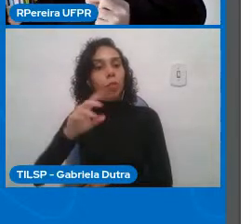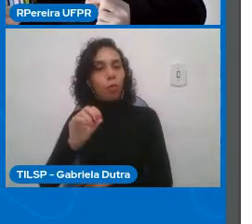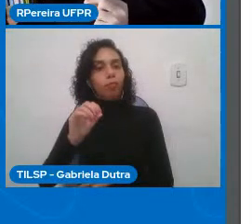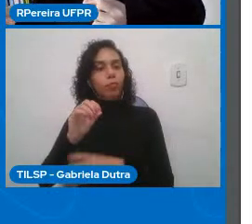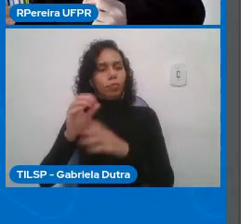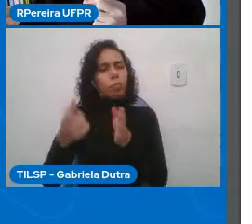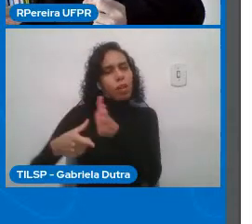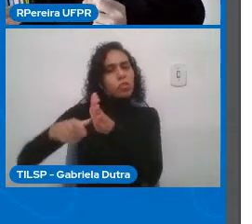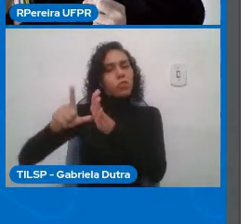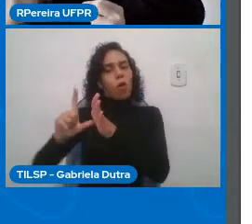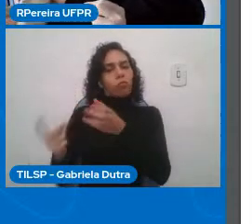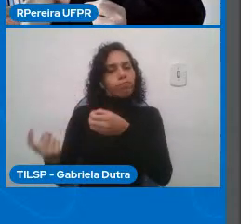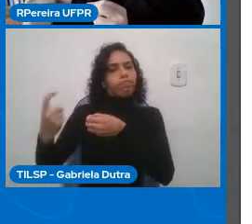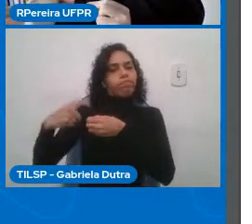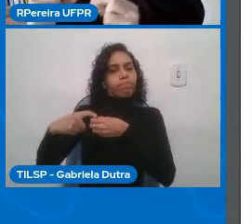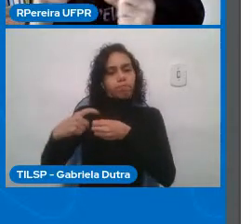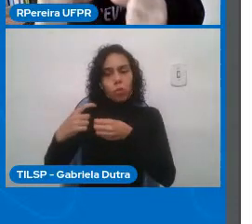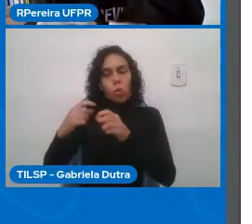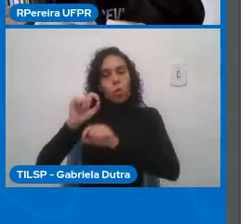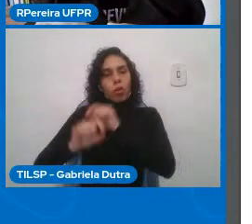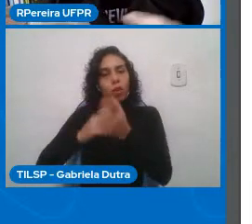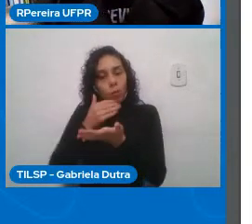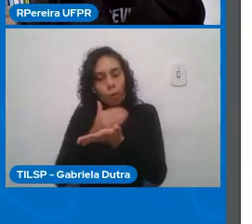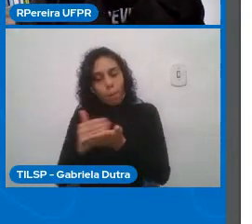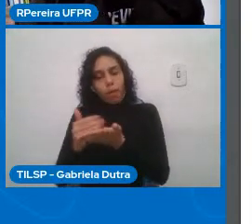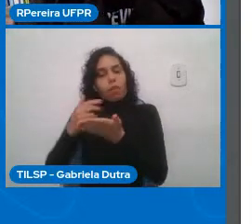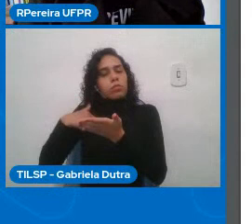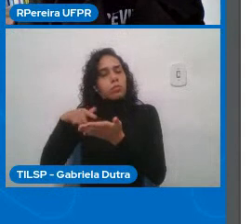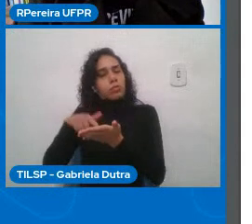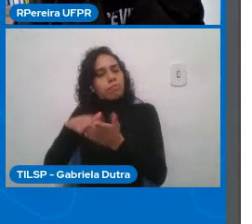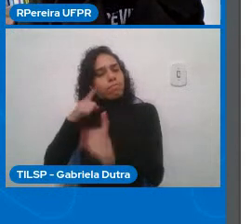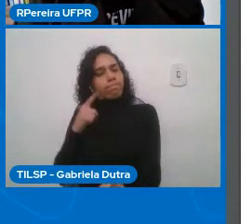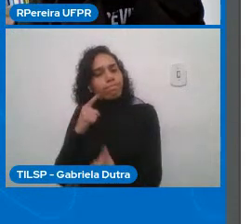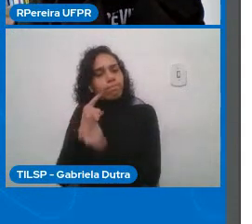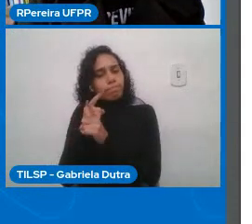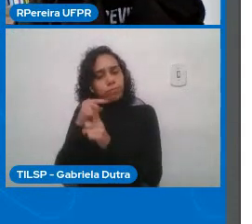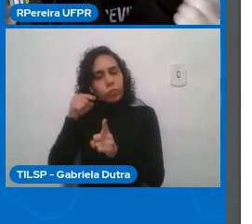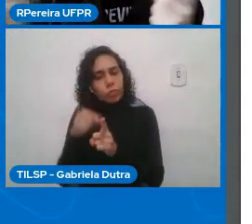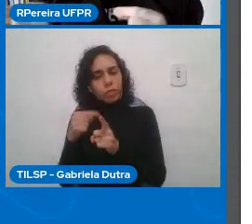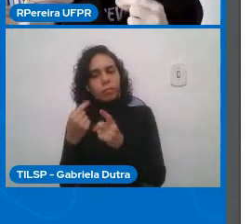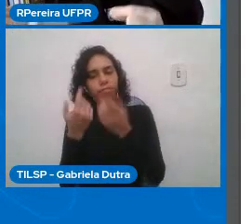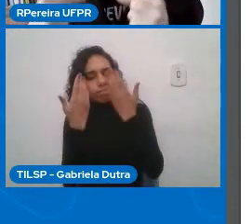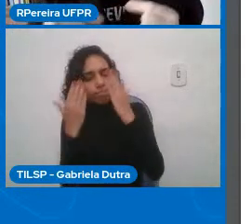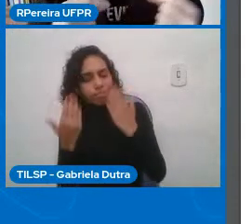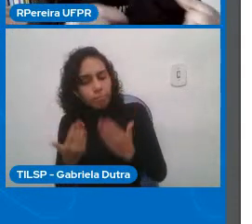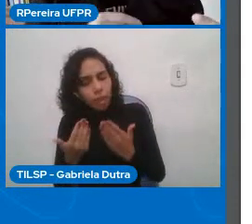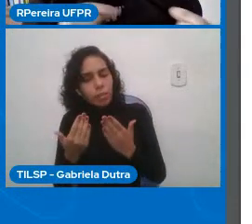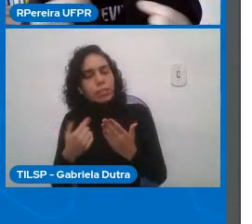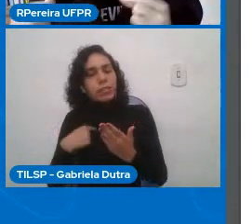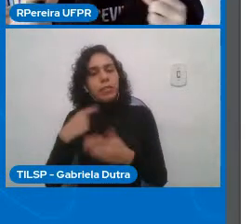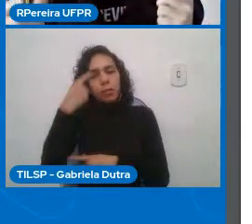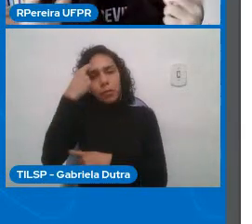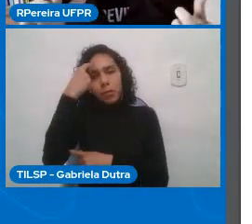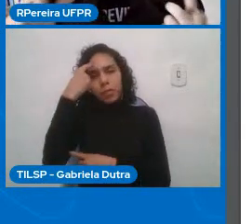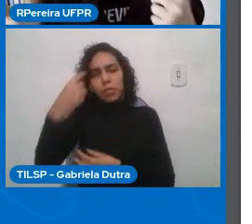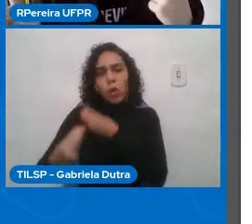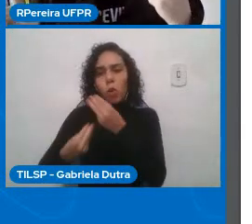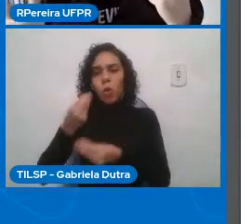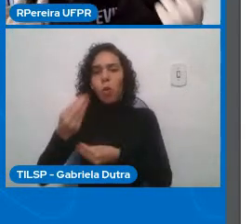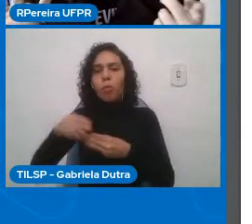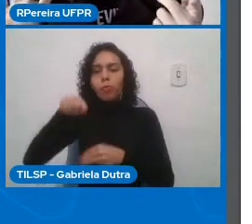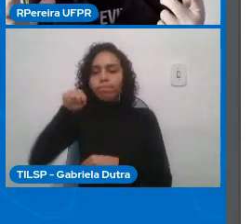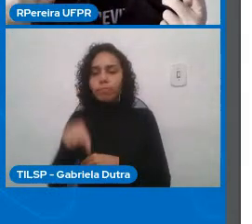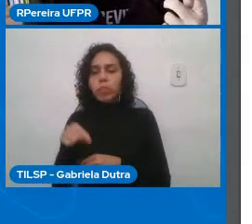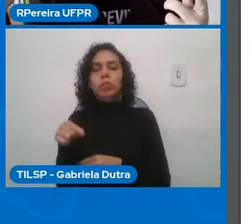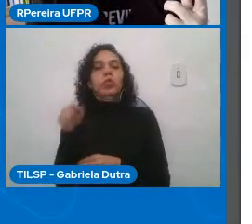precisam desenvolver de conhecimento dessas áreas para tornar esse produto uma realidade o que elas precisam fazer para antecipar